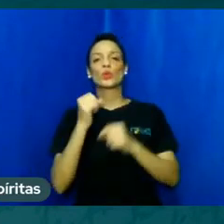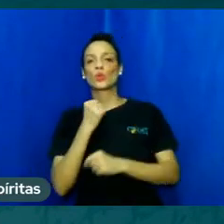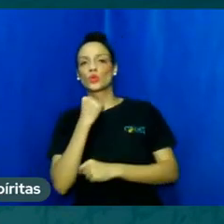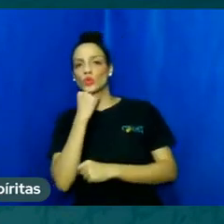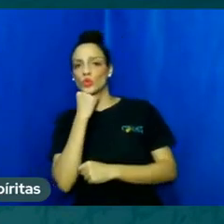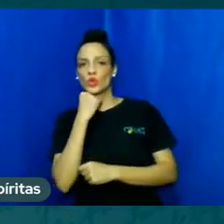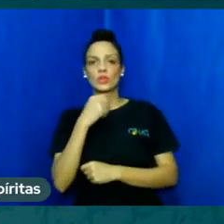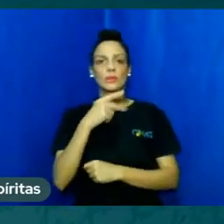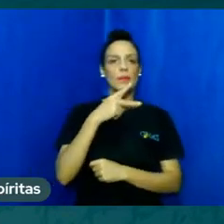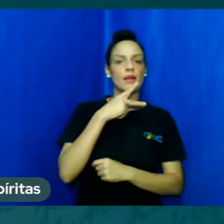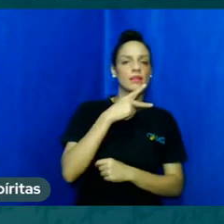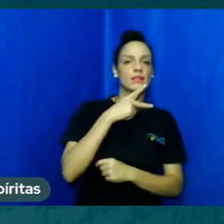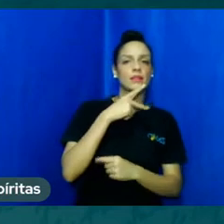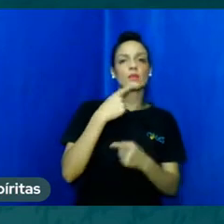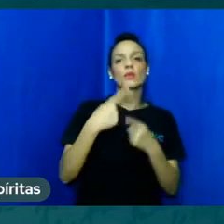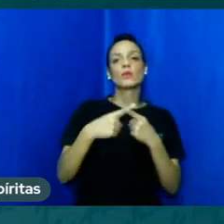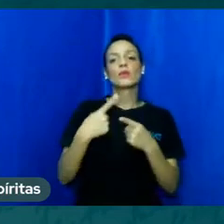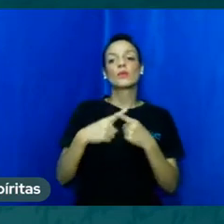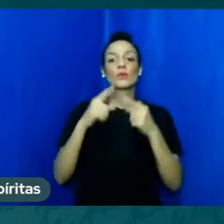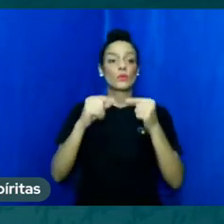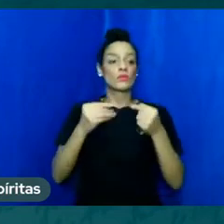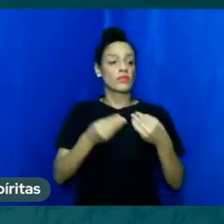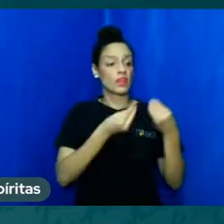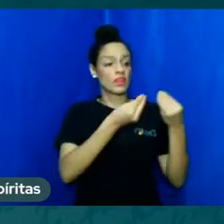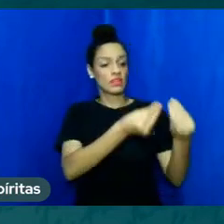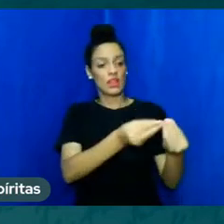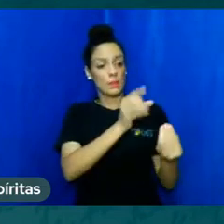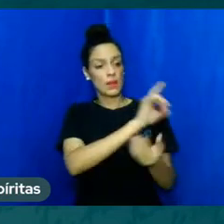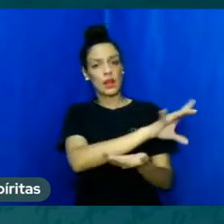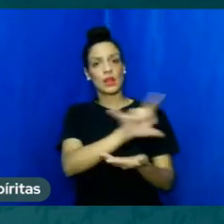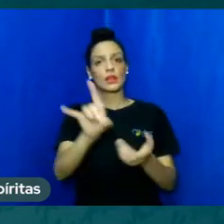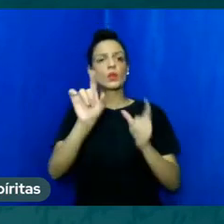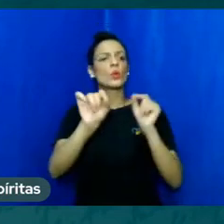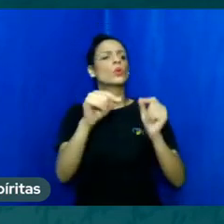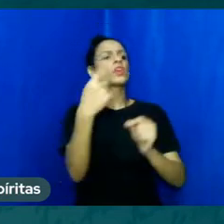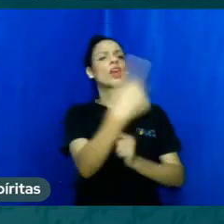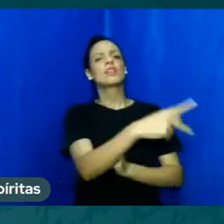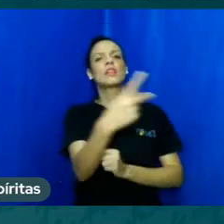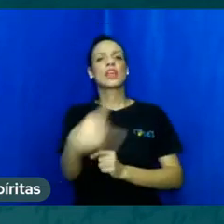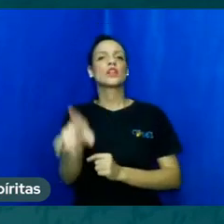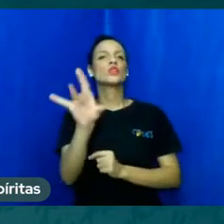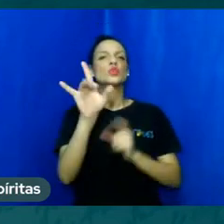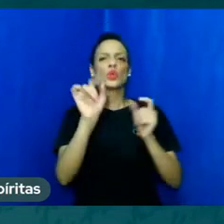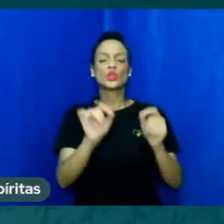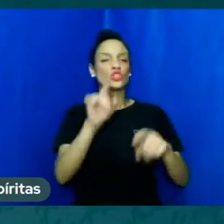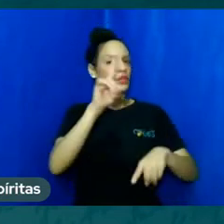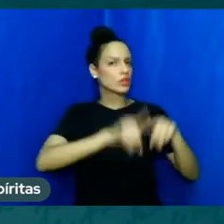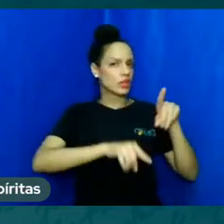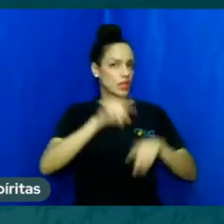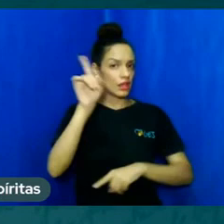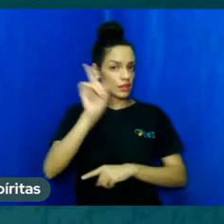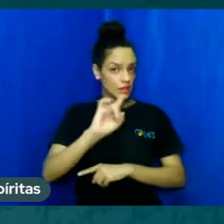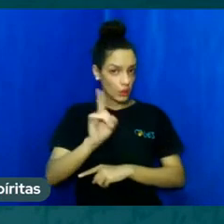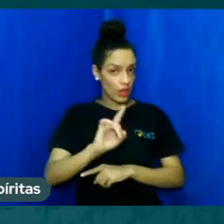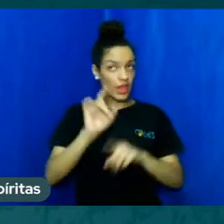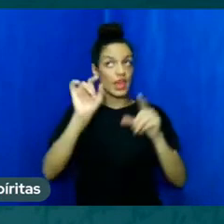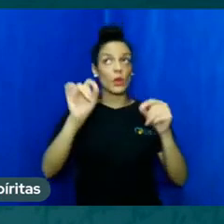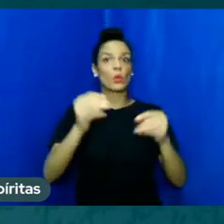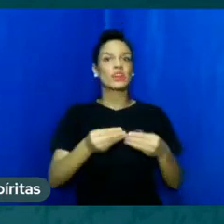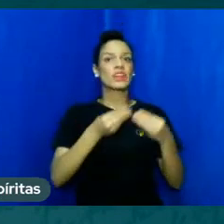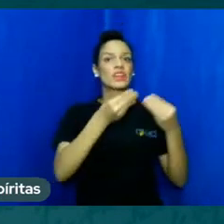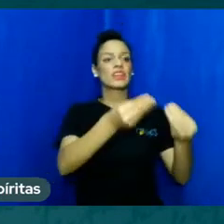cada um aquilo que é seu aquilo que é seu não só no sentido de propriedade aquilo que é seu na própria